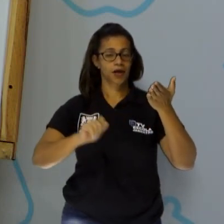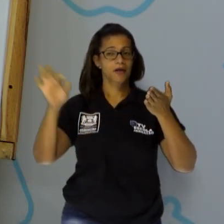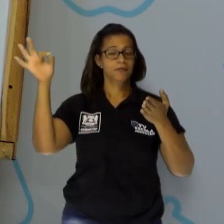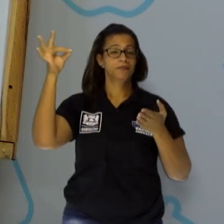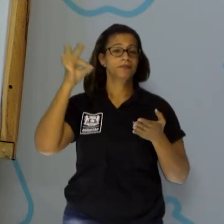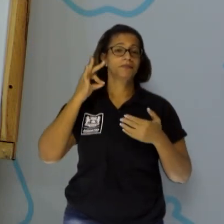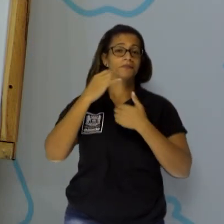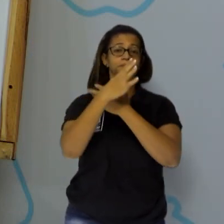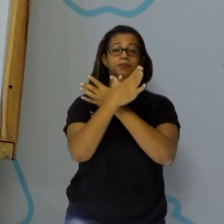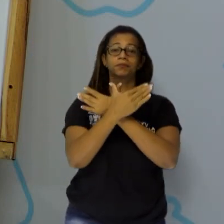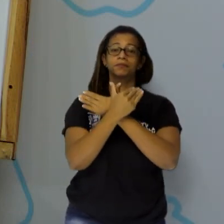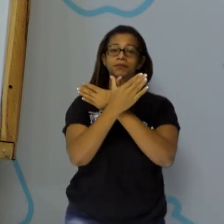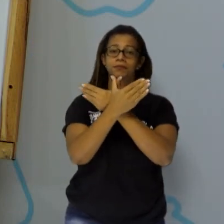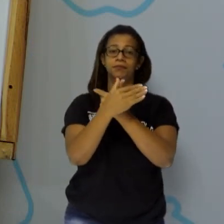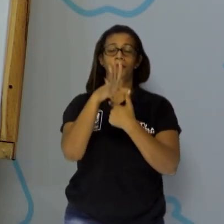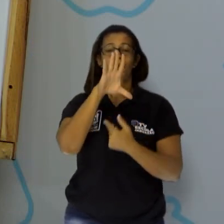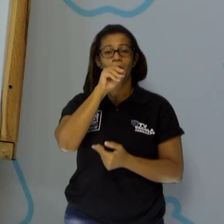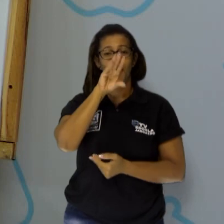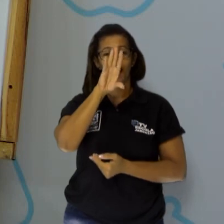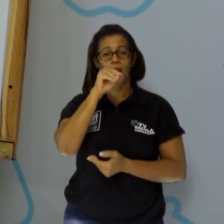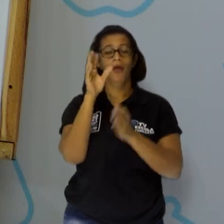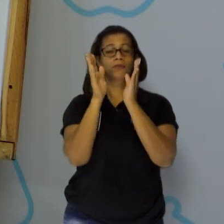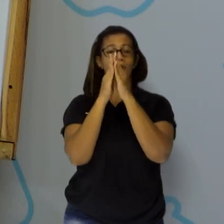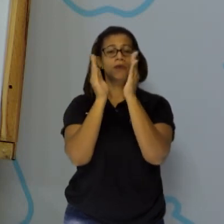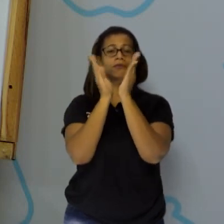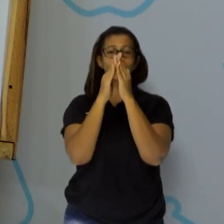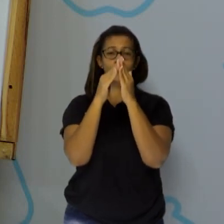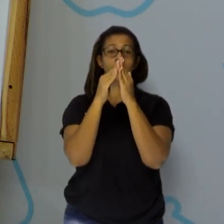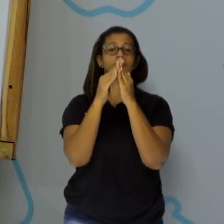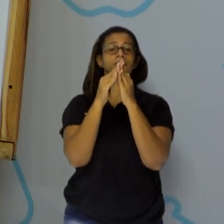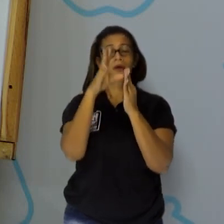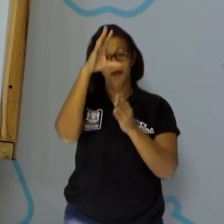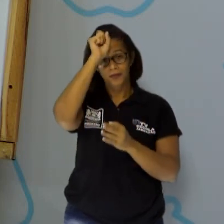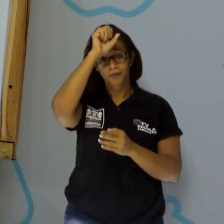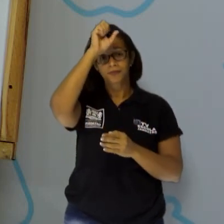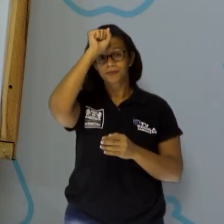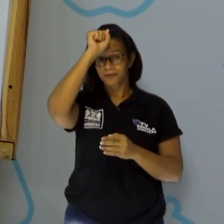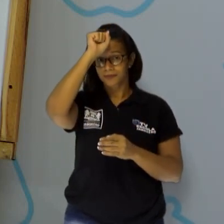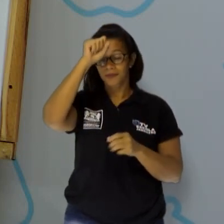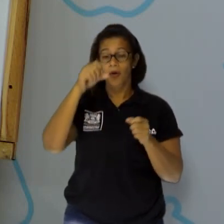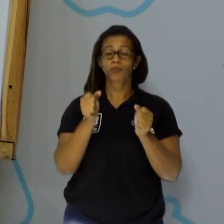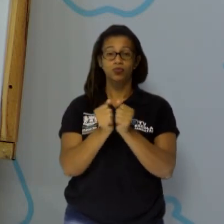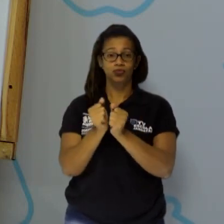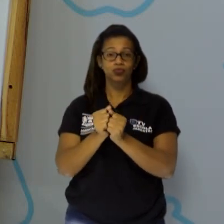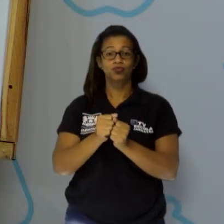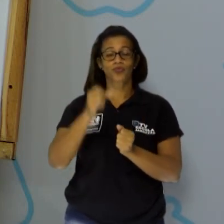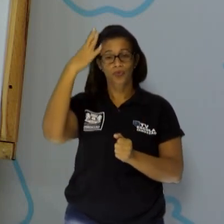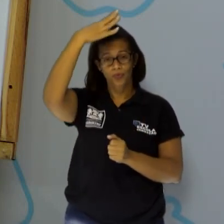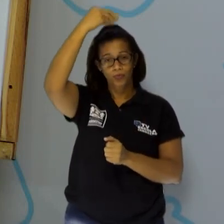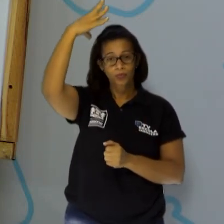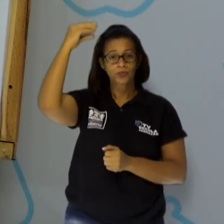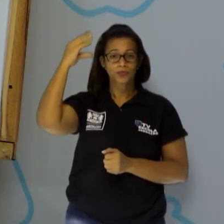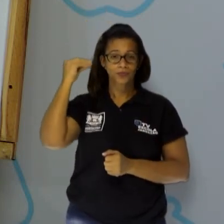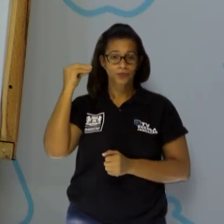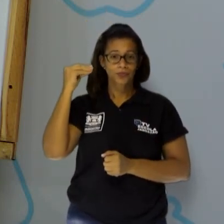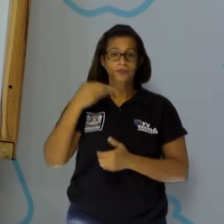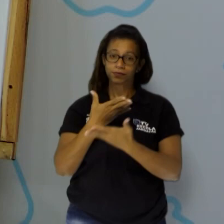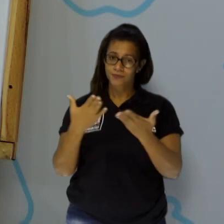borboletas, o pato e a foca que foi ontem, junto com o pitumbinha. Quem gostou da aula de ontem? Eu